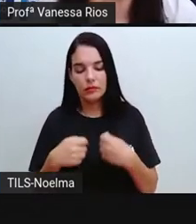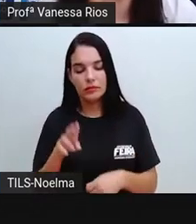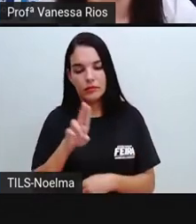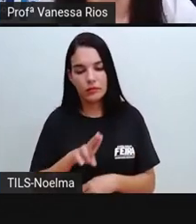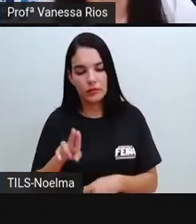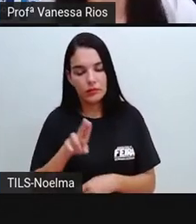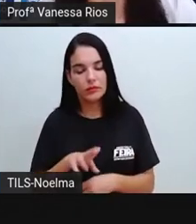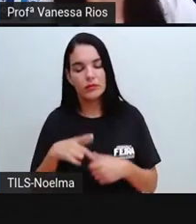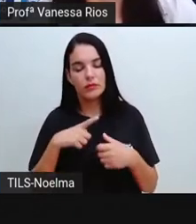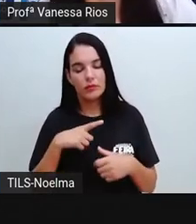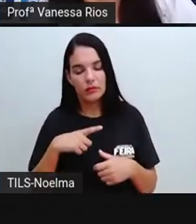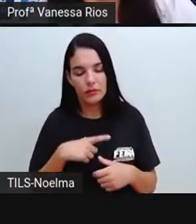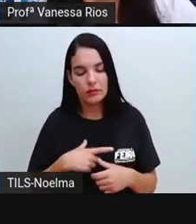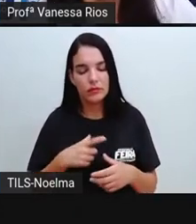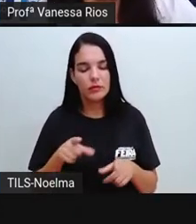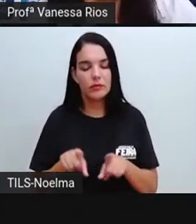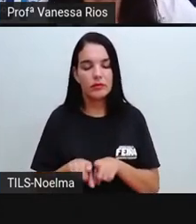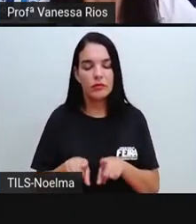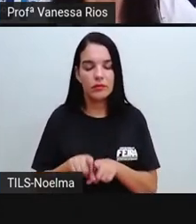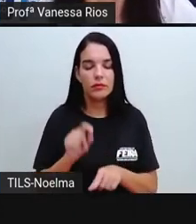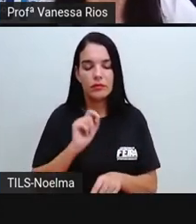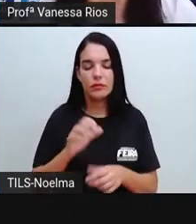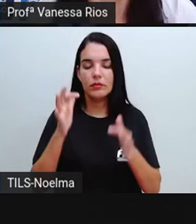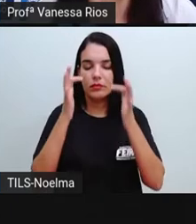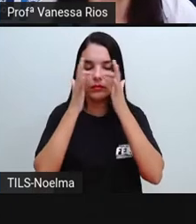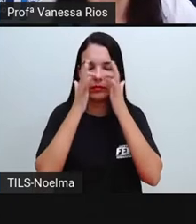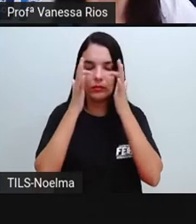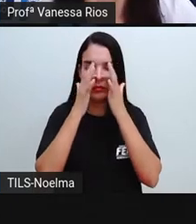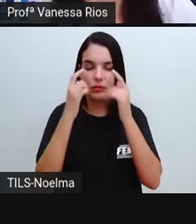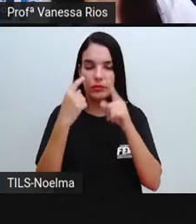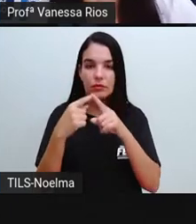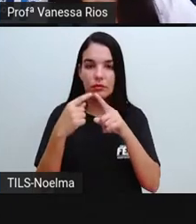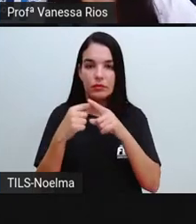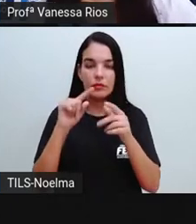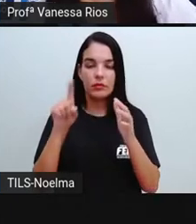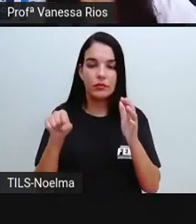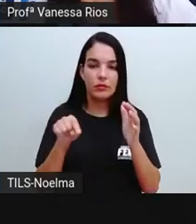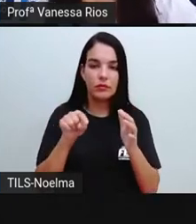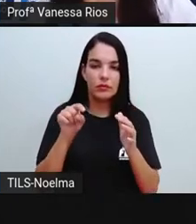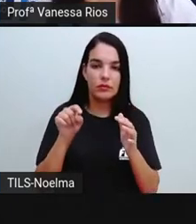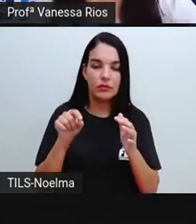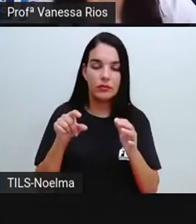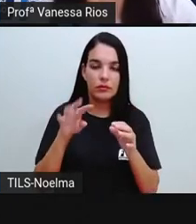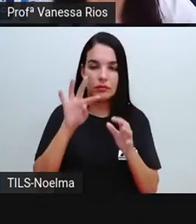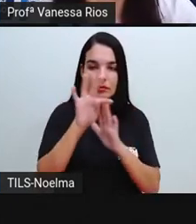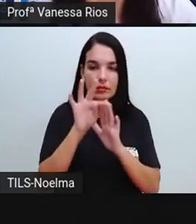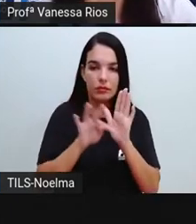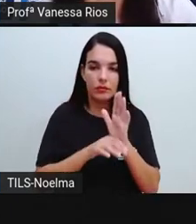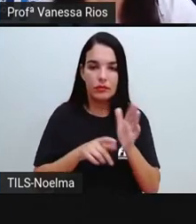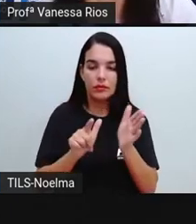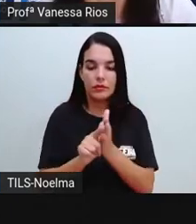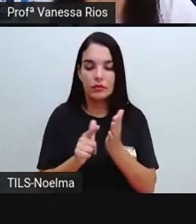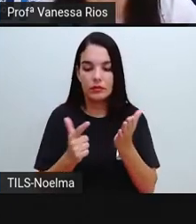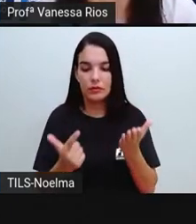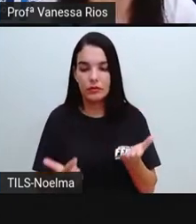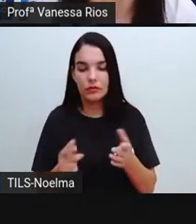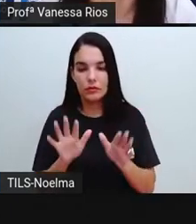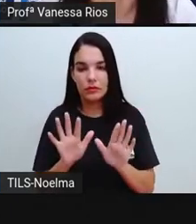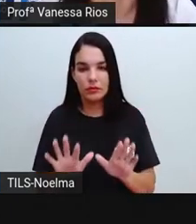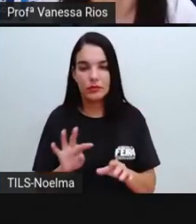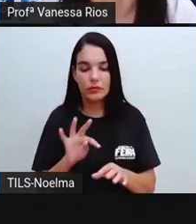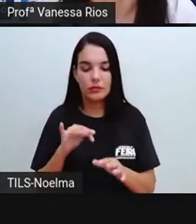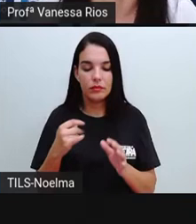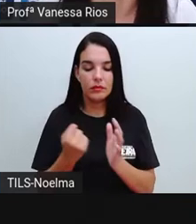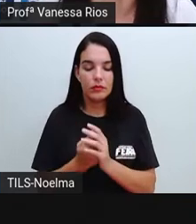usadas, precisam aí receber atenção, porque a pontuação nos textos jornalísticos, na entrevista, mas em todos os